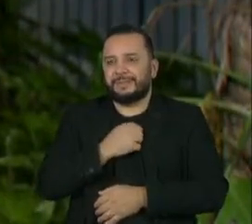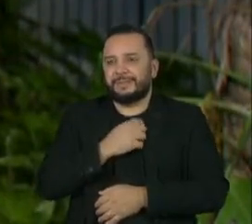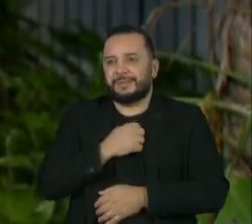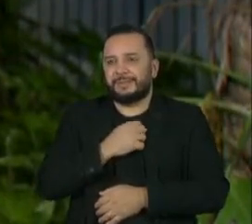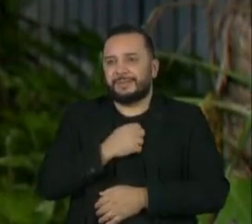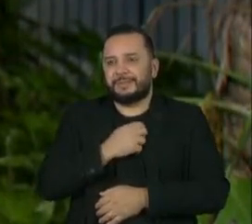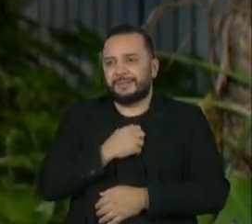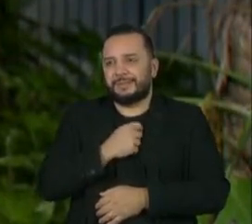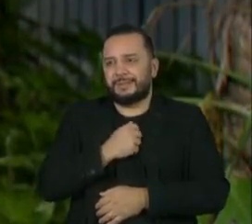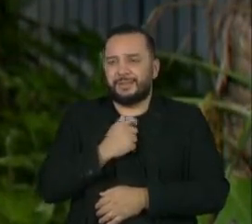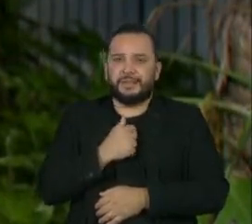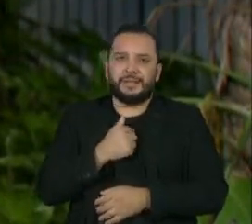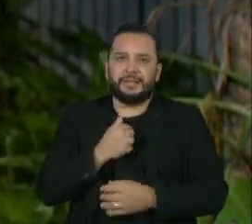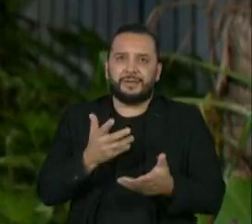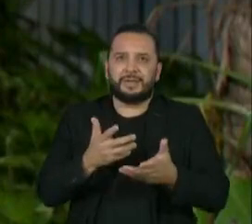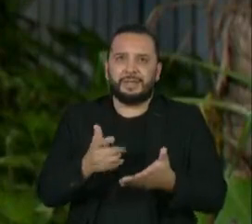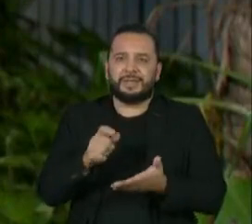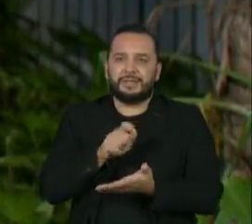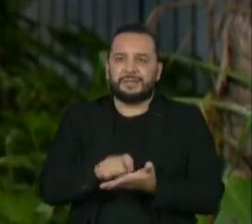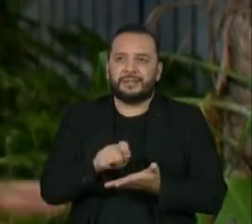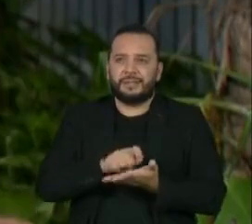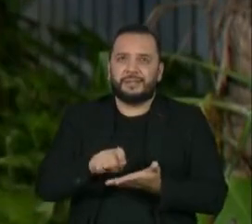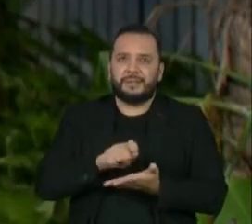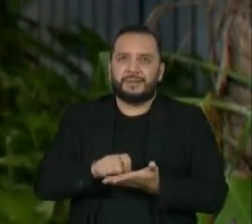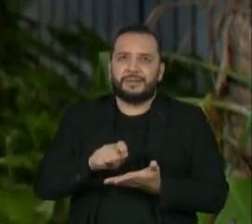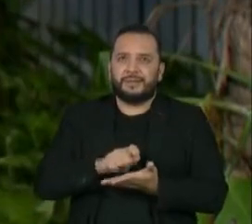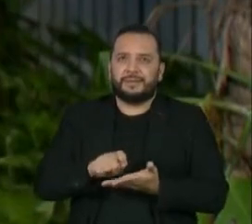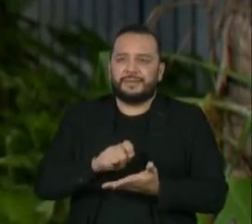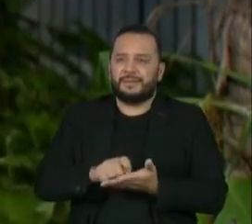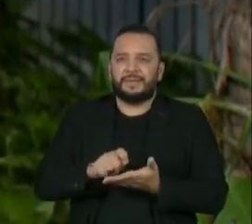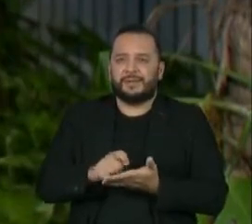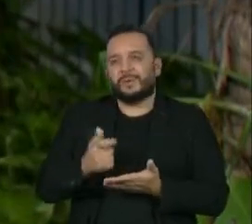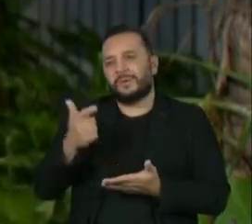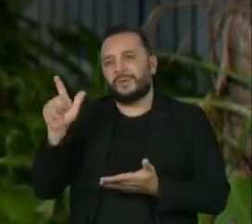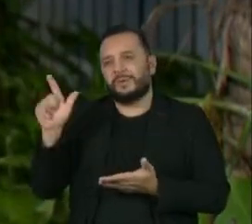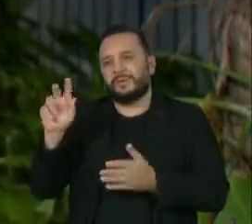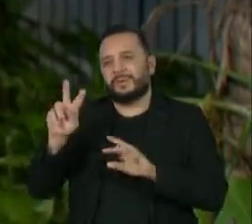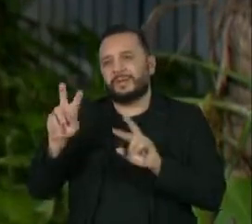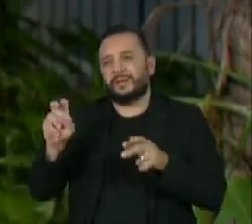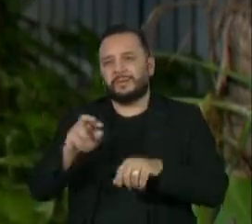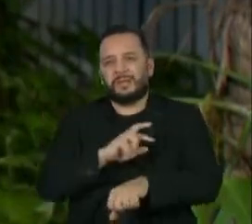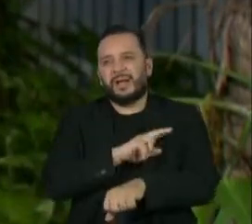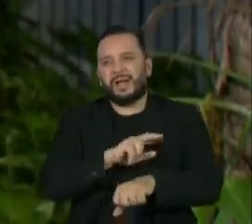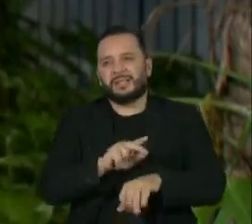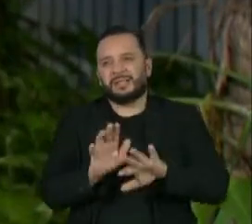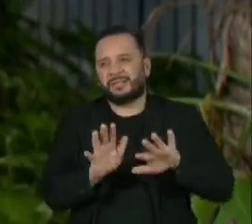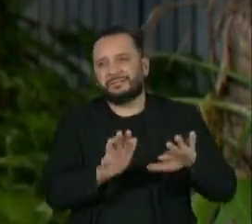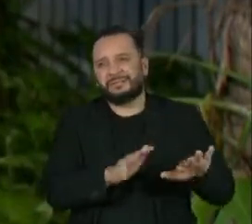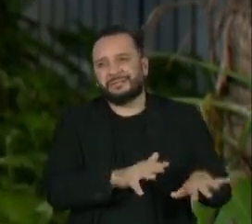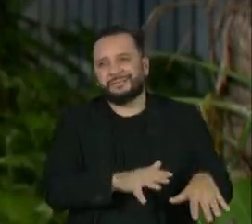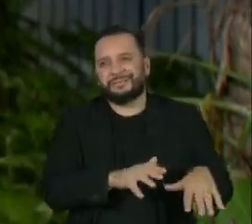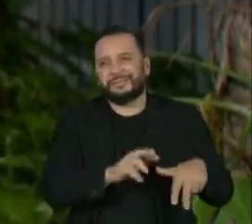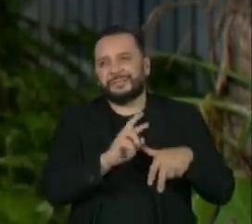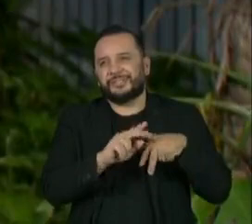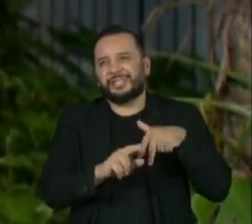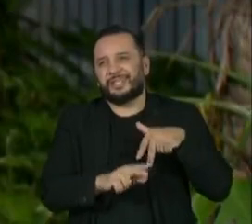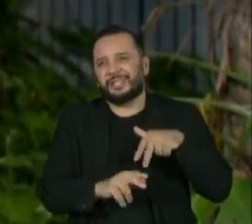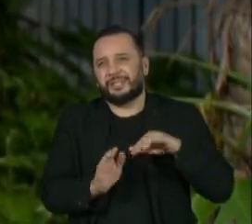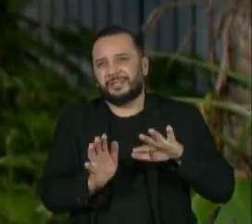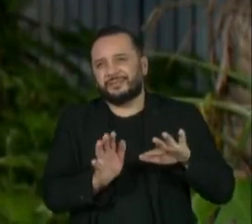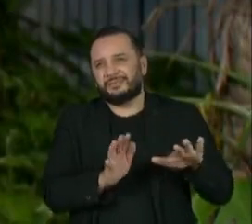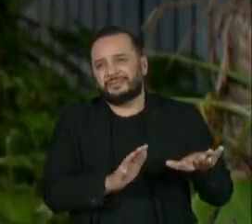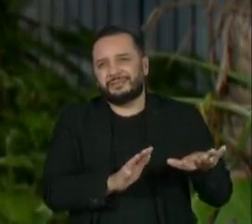Algo que não envolvesse relações raciais, relações de gênero, talvez